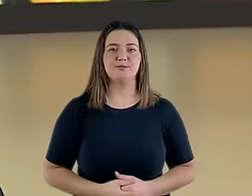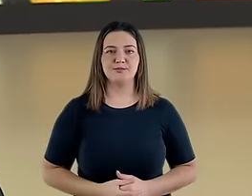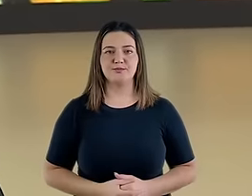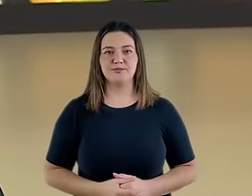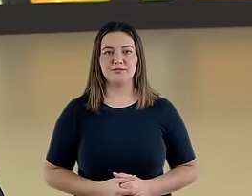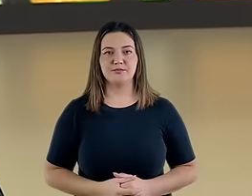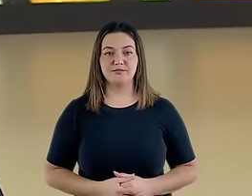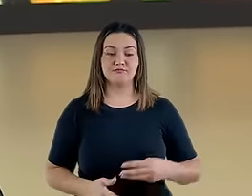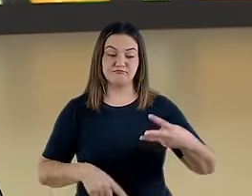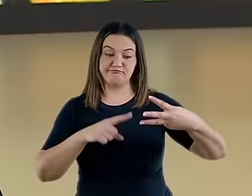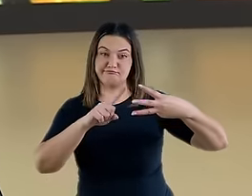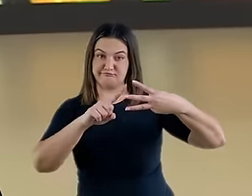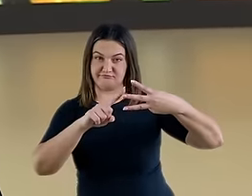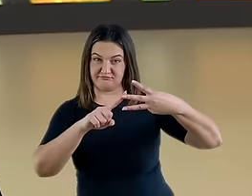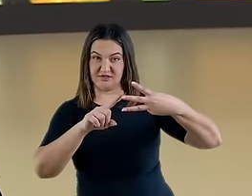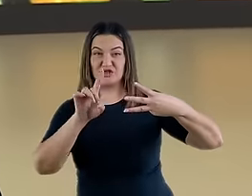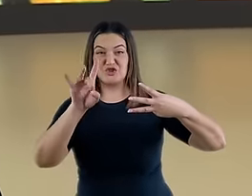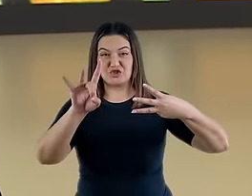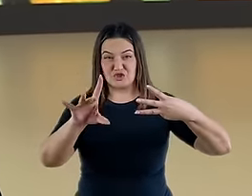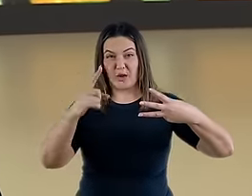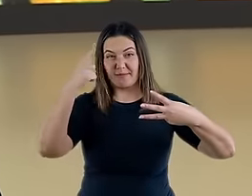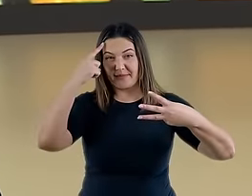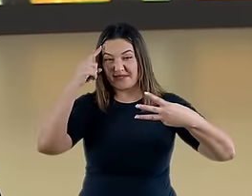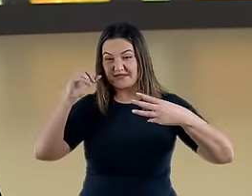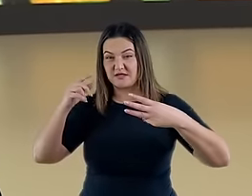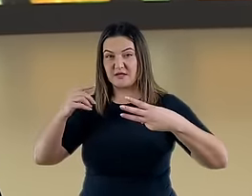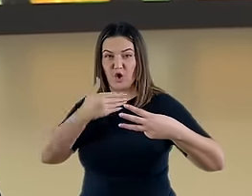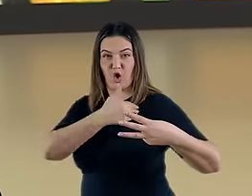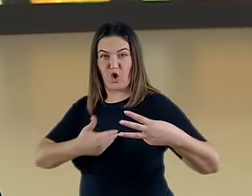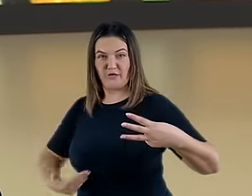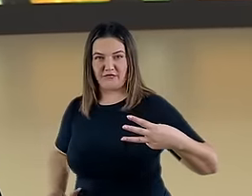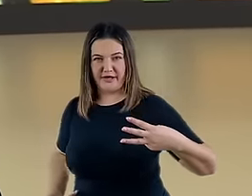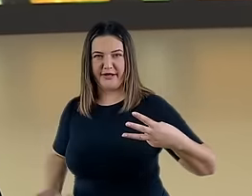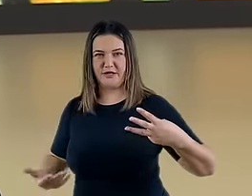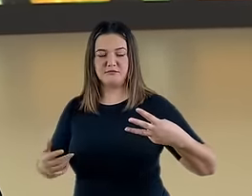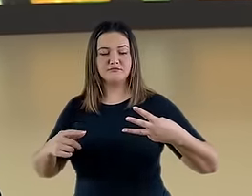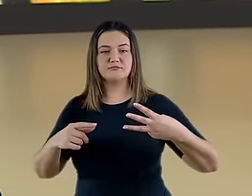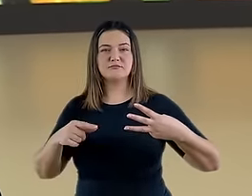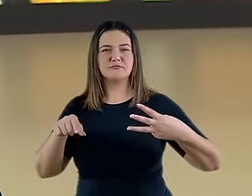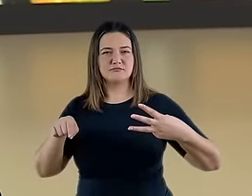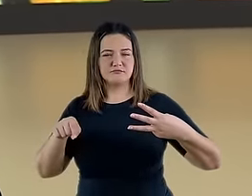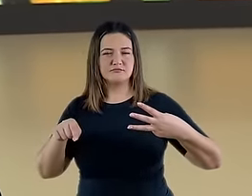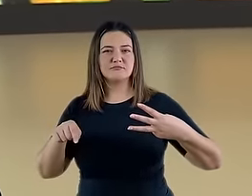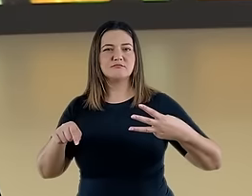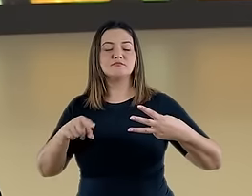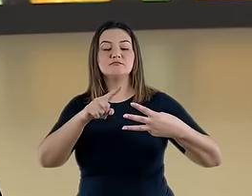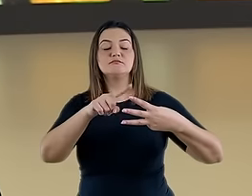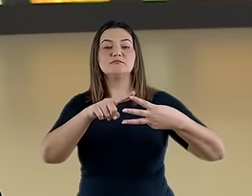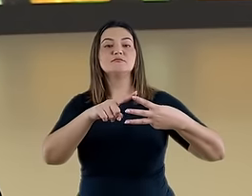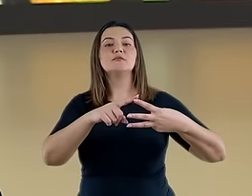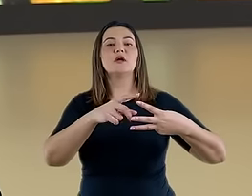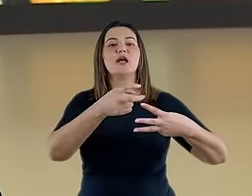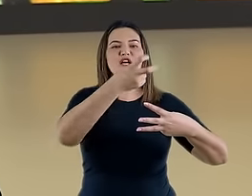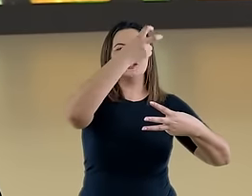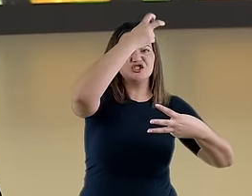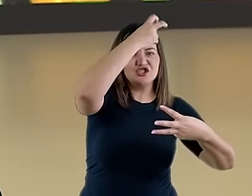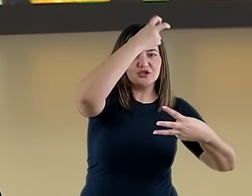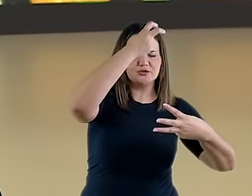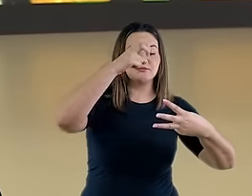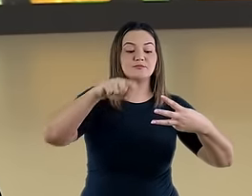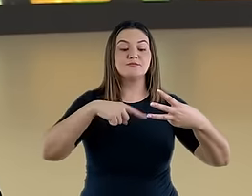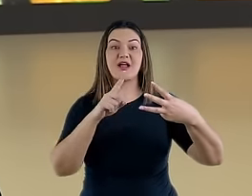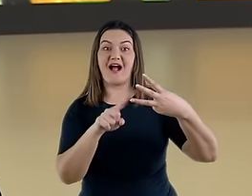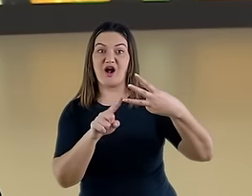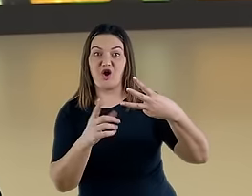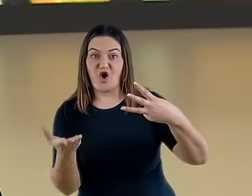anterior se concentra nos governantes literais do Egito, em Daniel capítulo 11, verso 40, Esta terceira posição